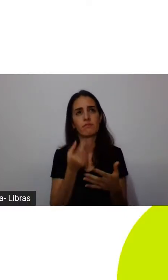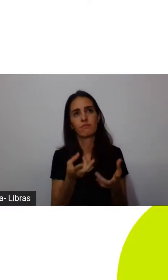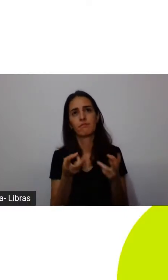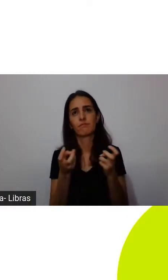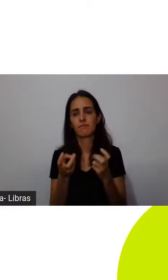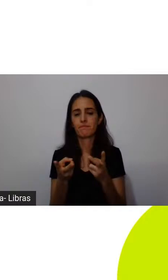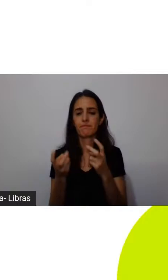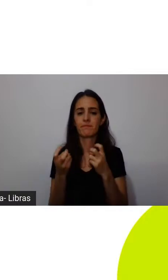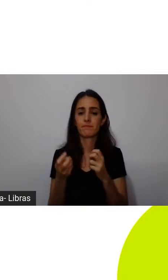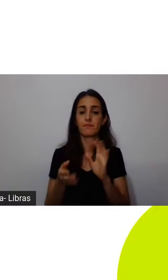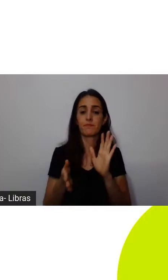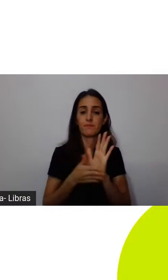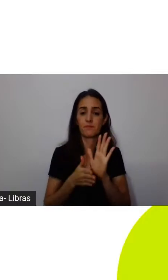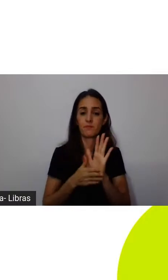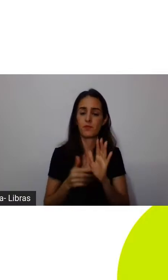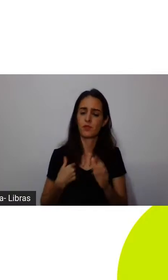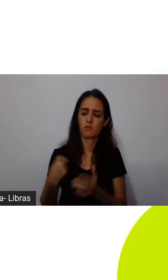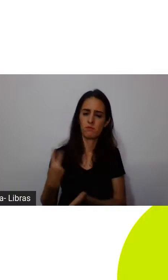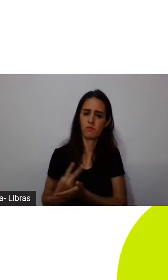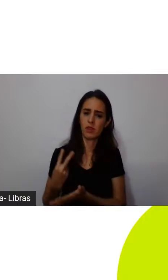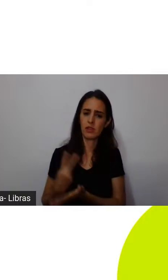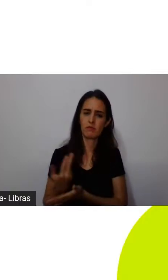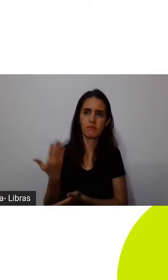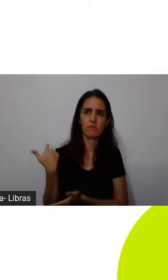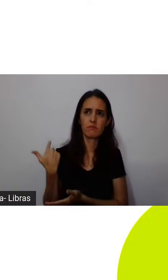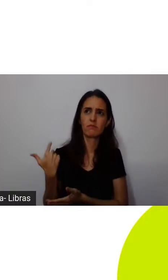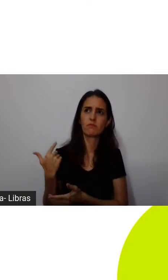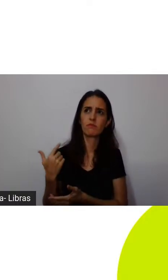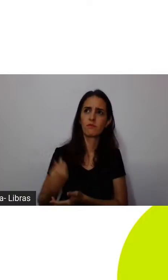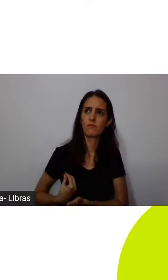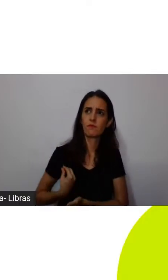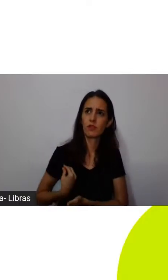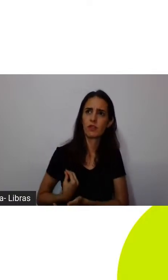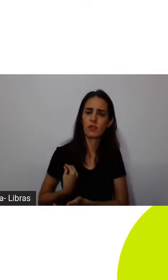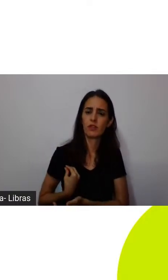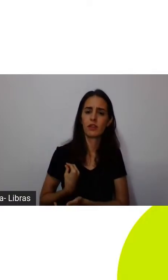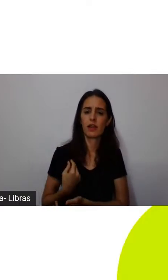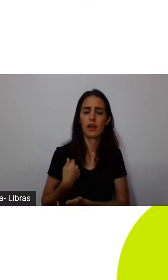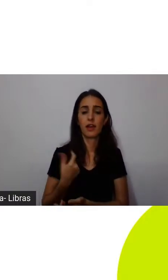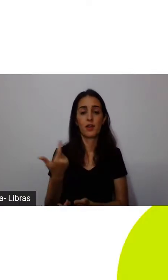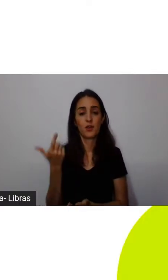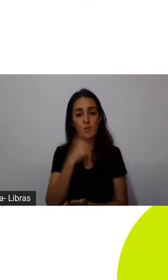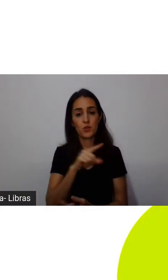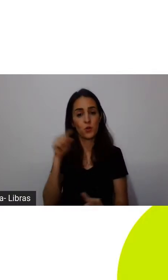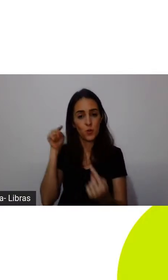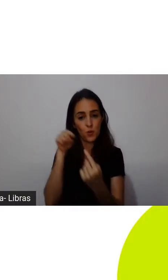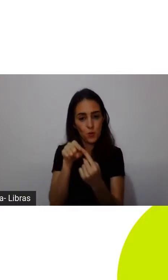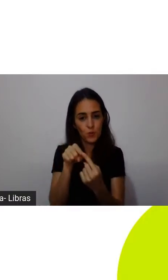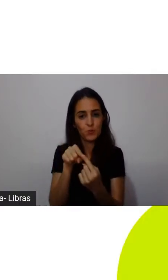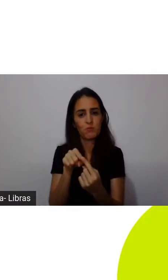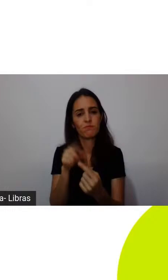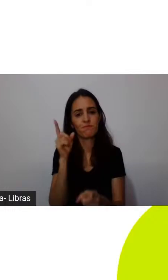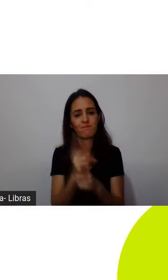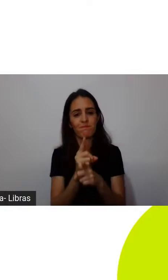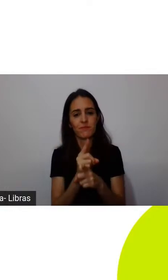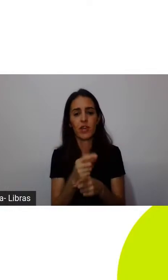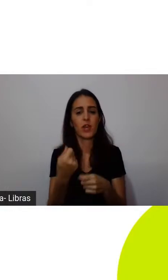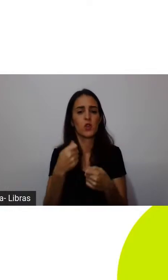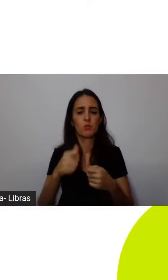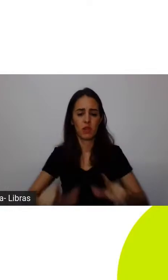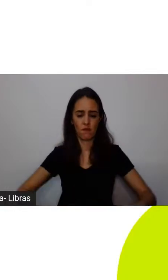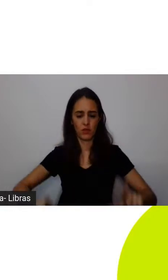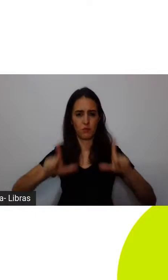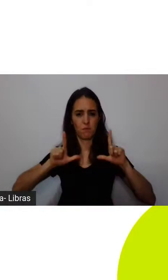propósito no trabalho que ele sempre fez, encontrando um propósito naquilo que, na verdade, ele sempre fez, ele não precisava de um diploma de